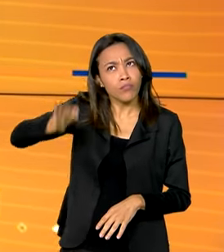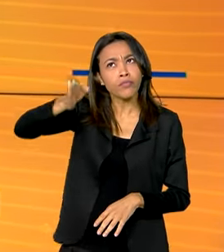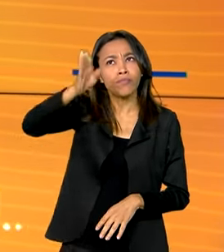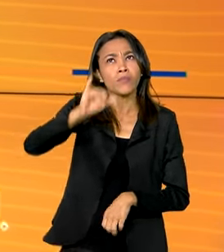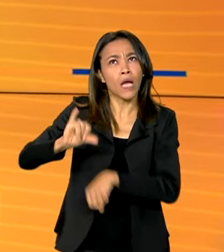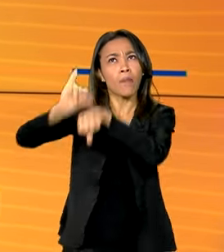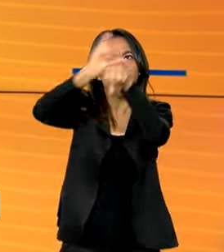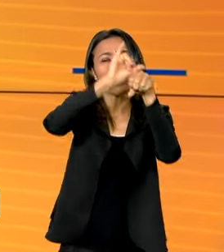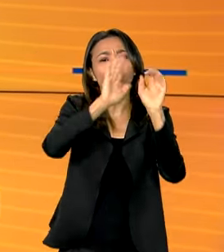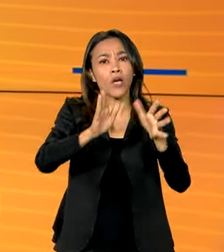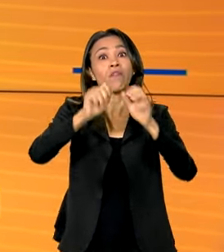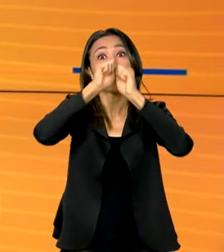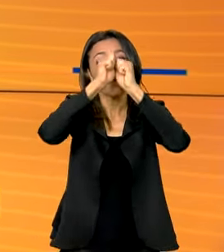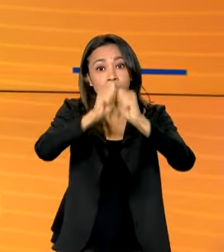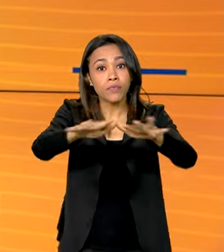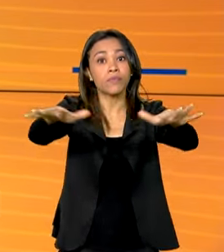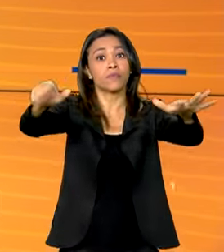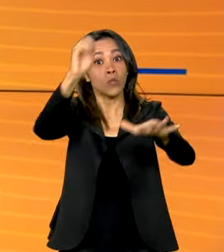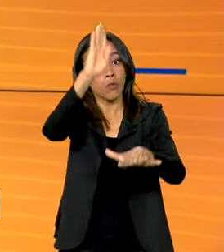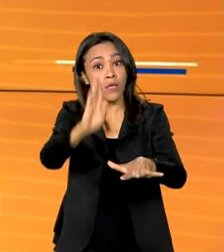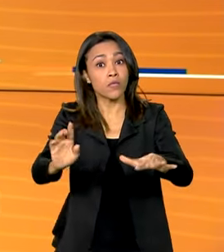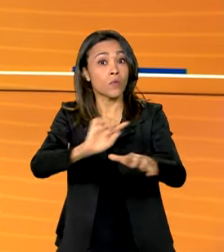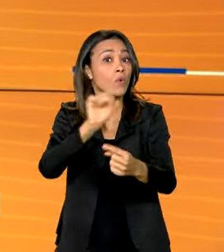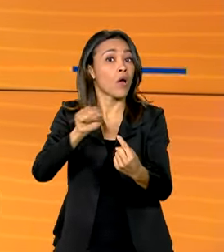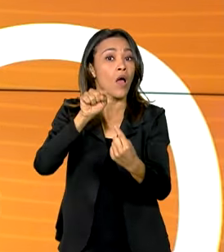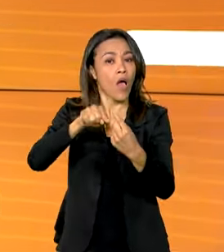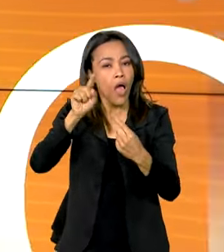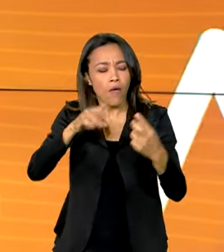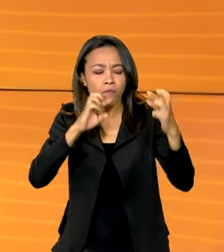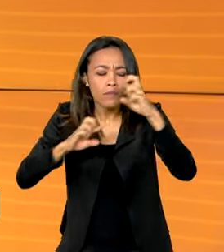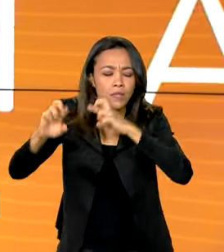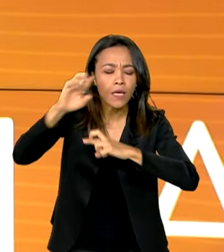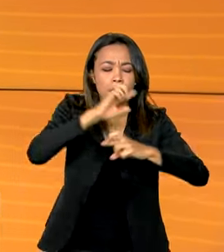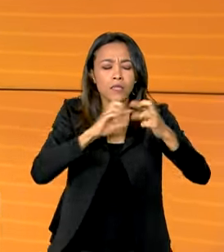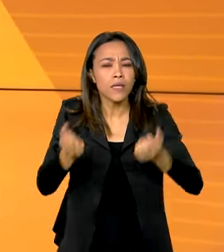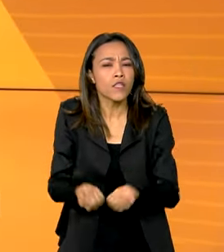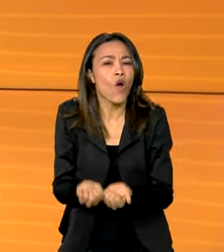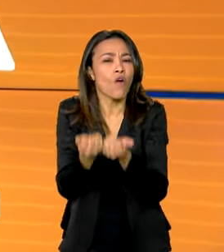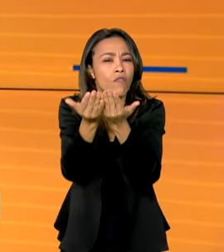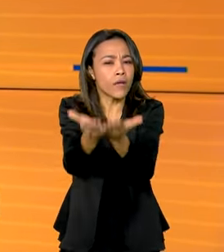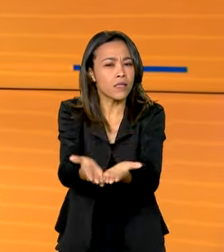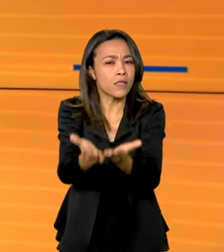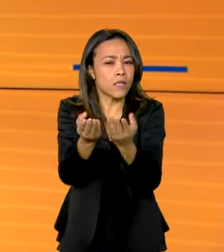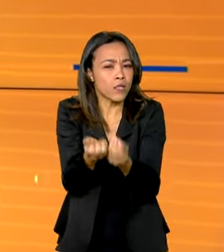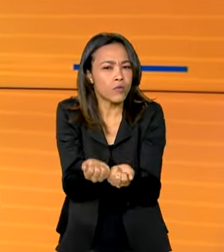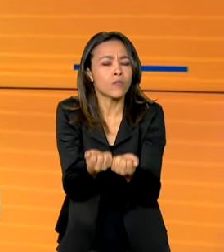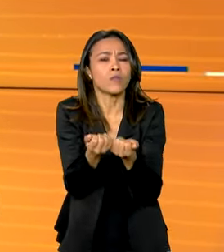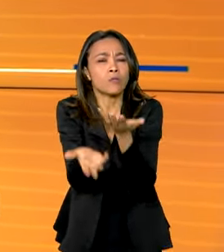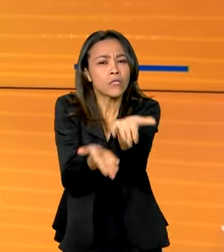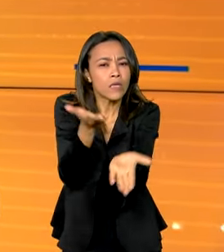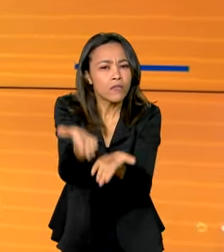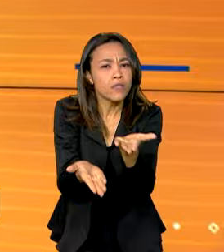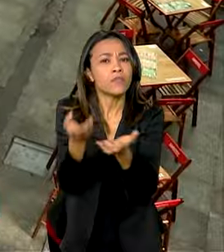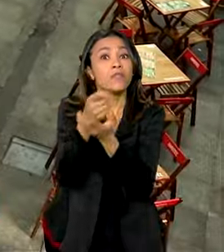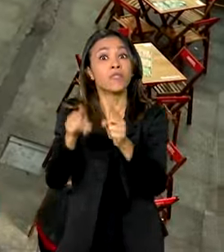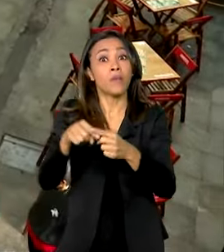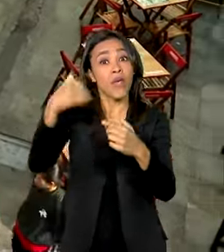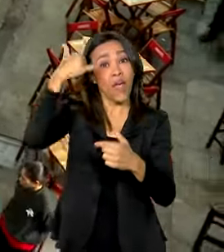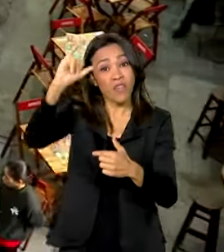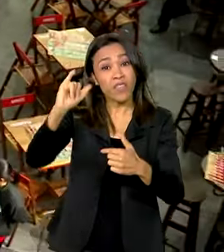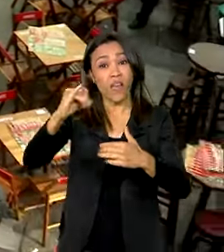vai se estender para todo o país com a missão de fiscalizar o serviço oferecido e reduzir as desigualdades digitais.